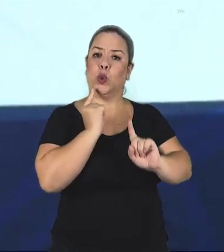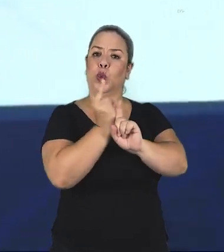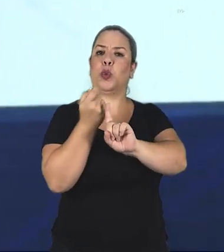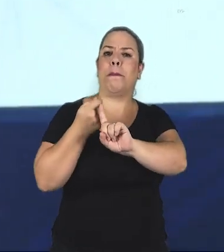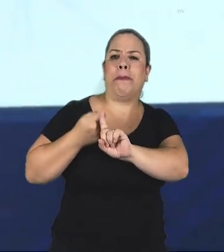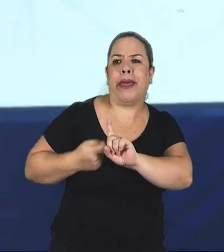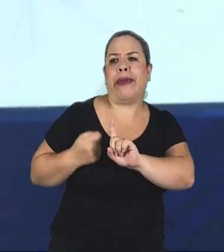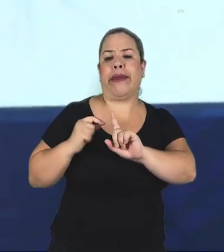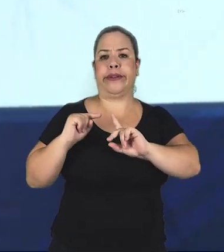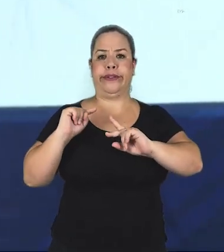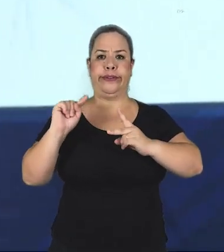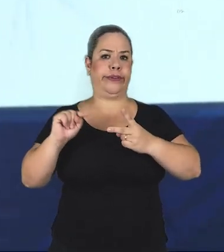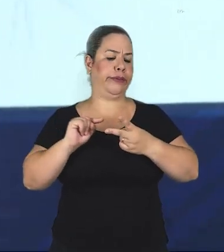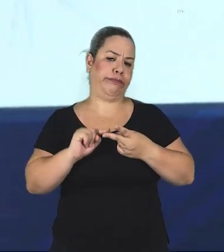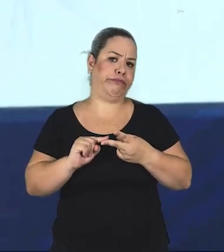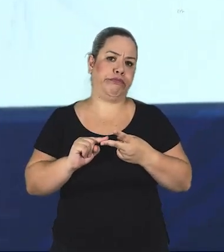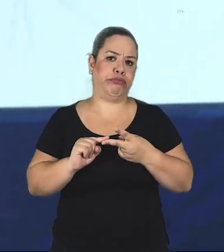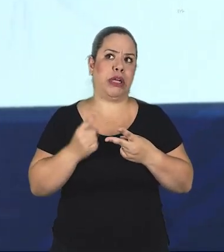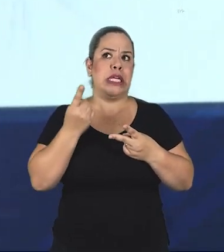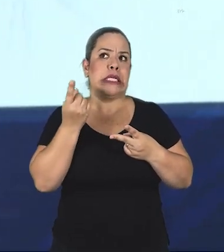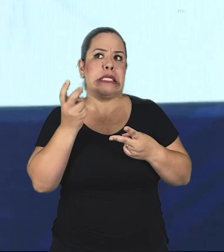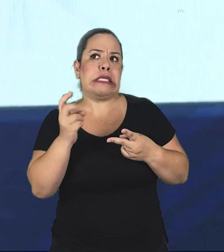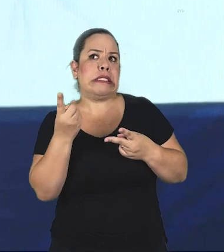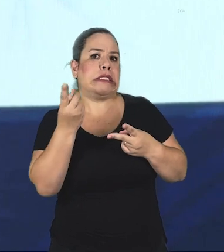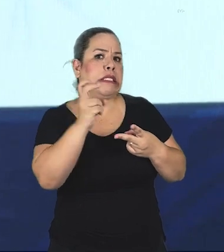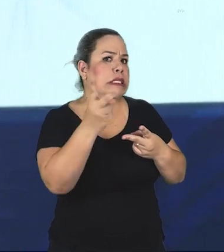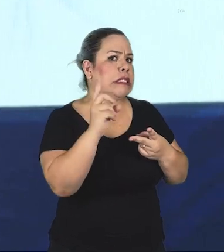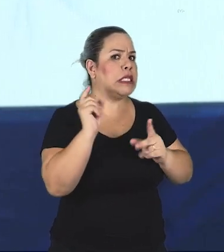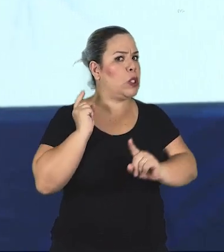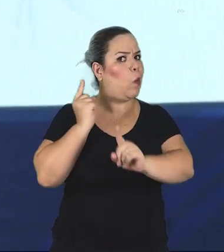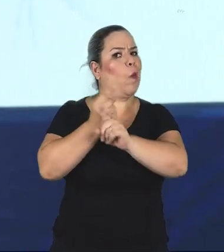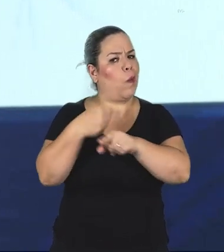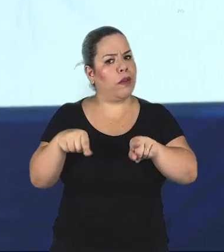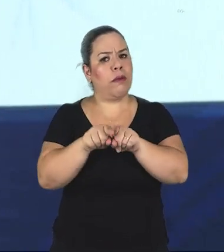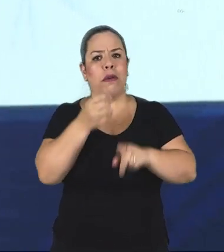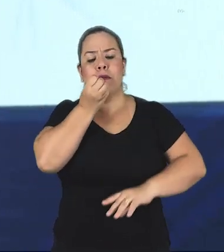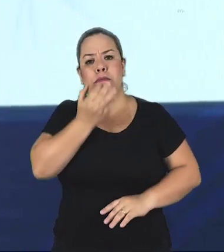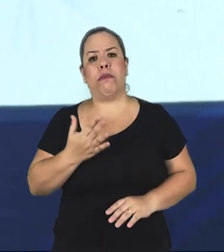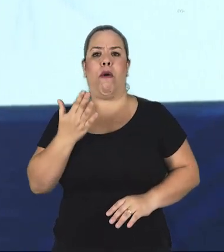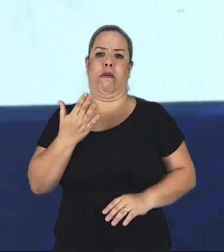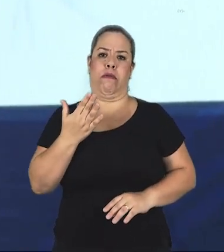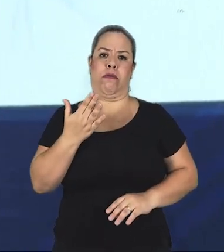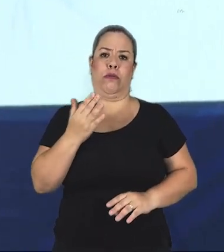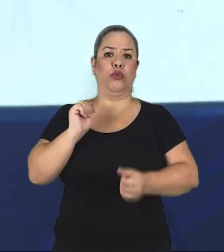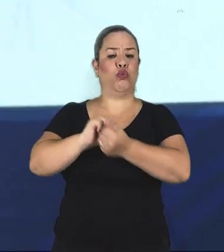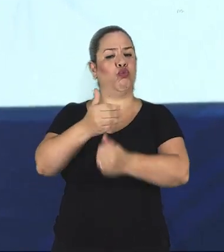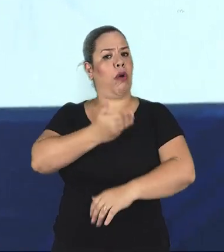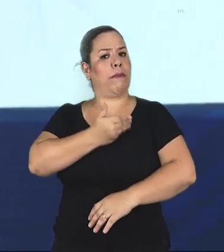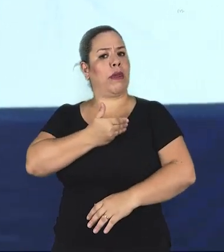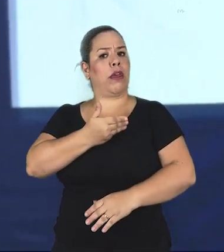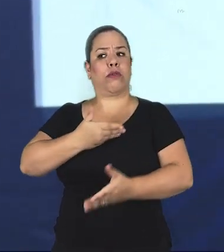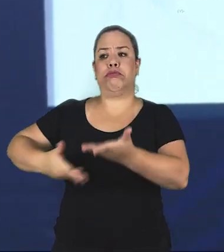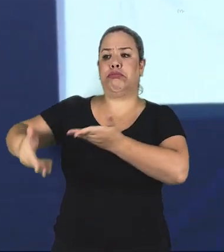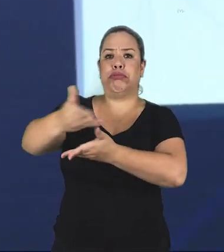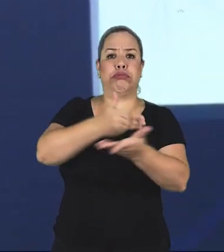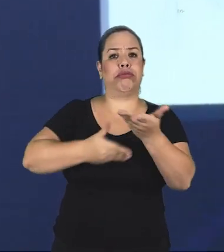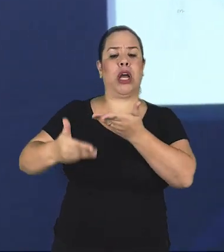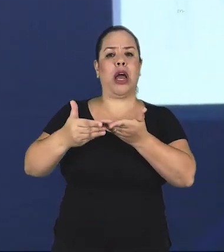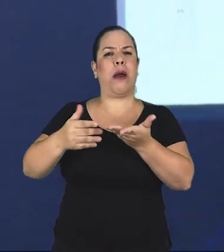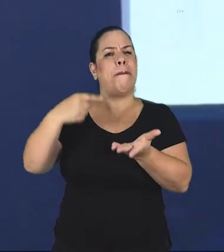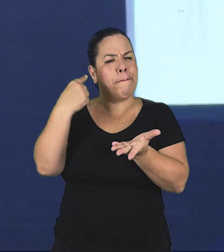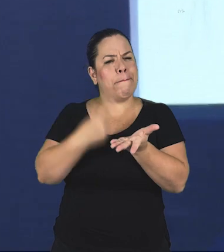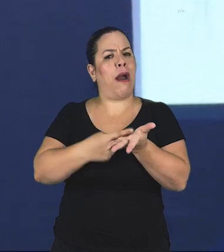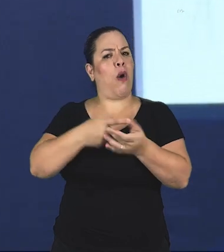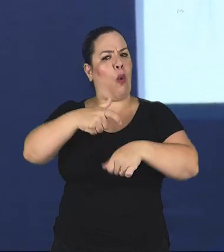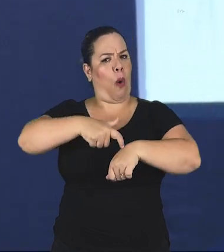encontros mensais, de encontros quinzenais, com os colegas. Vamos organizar